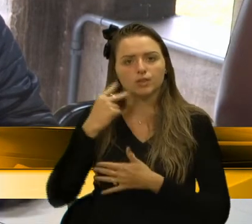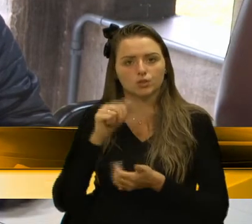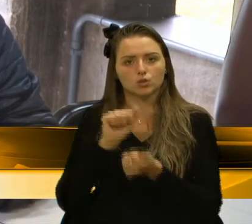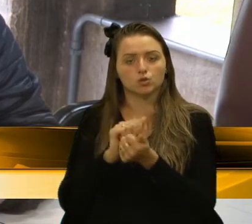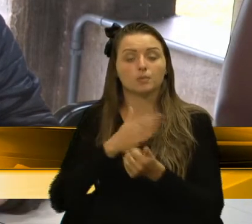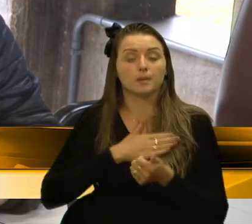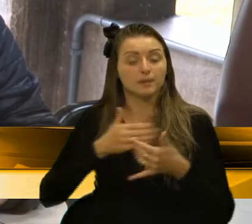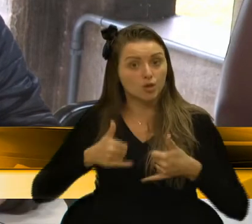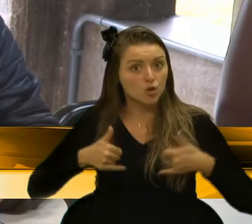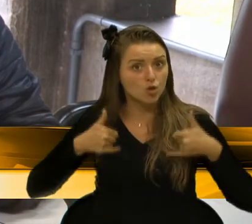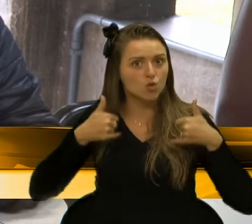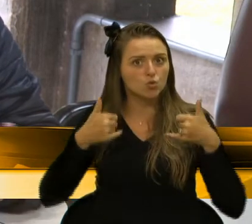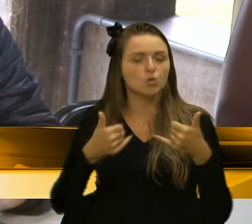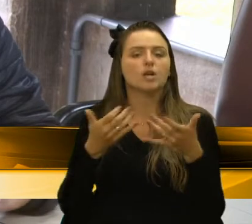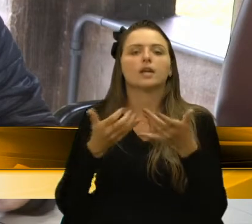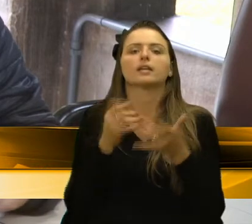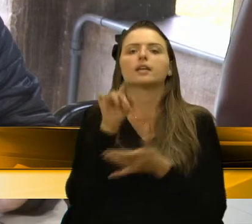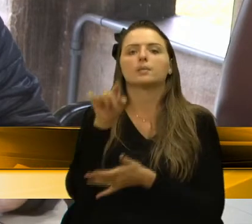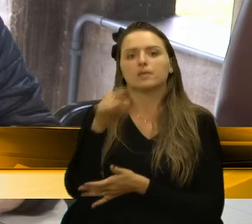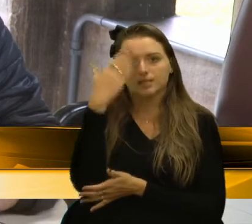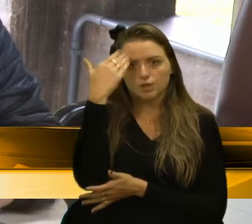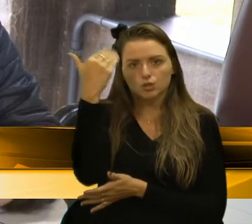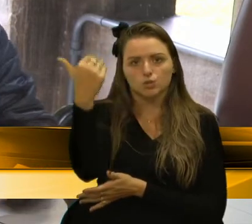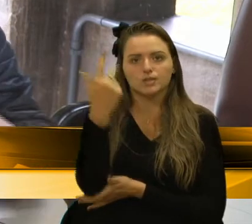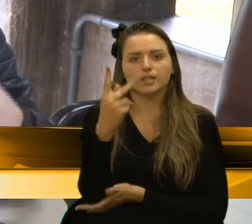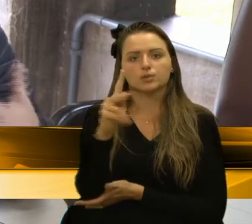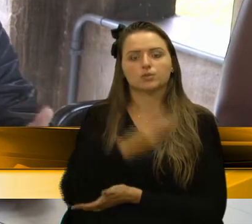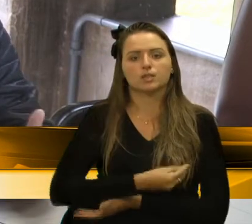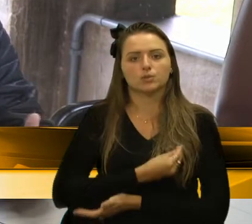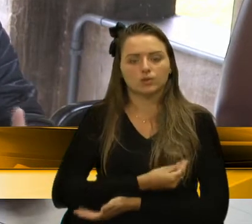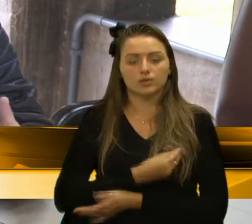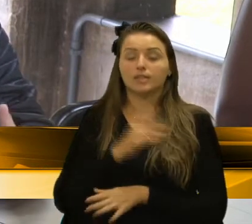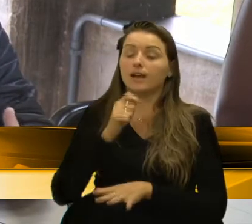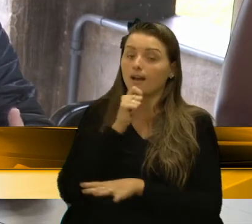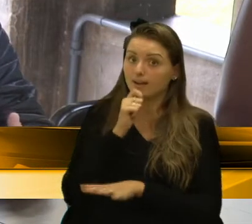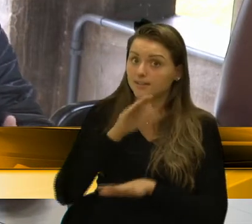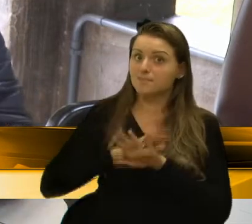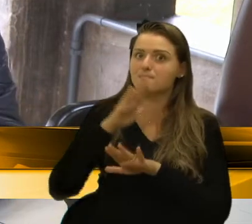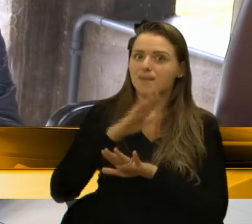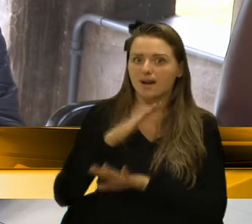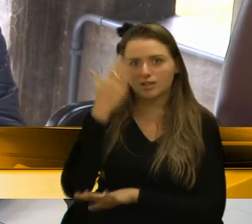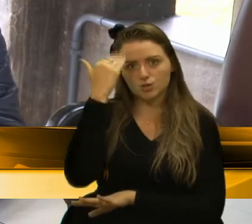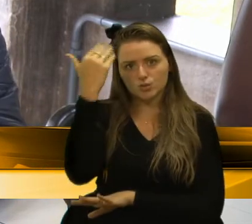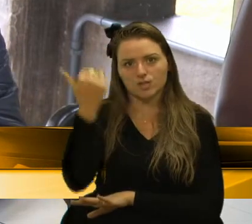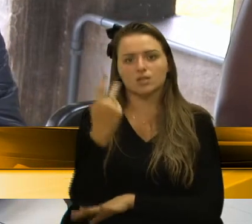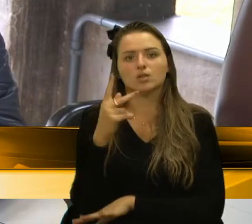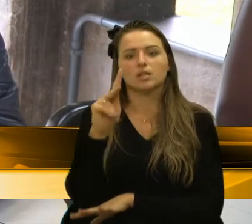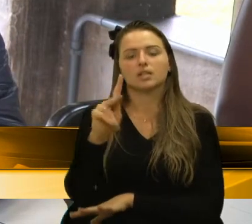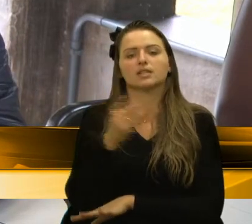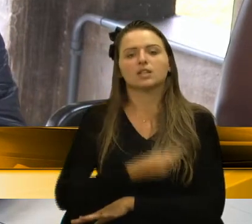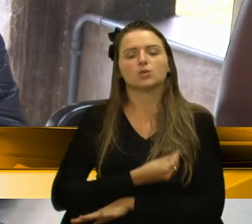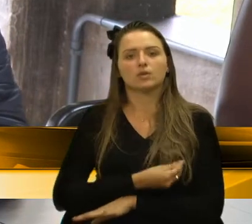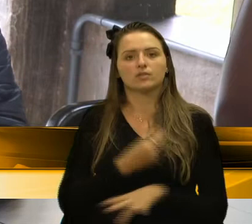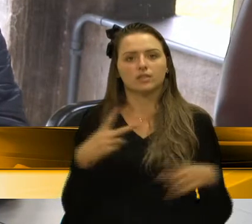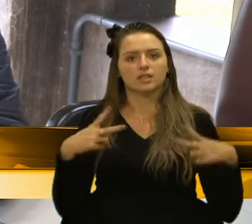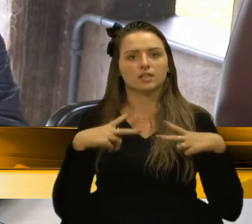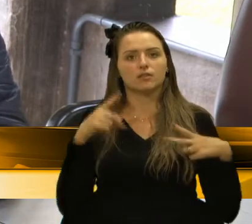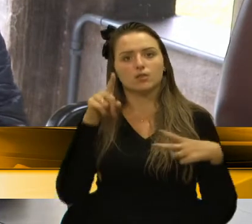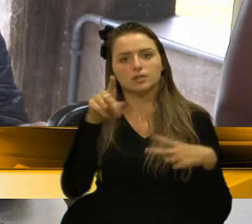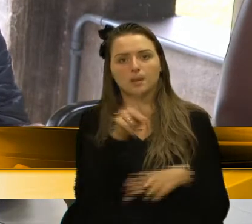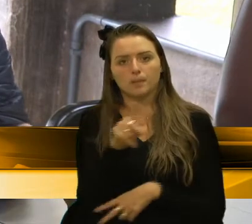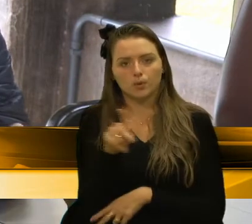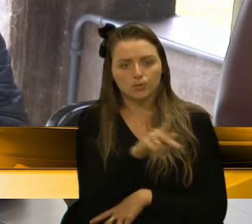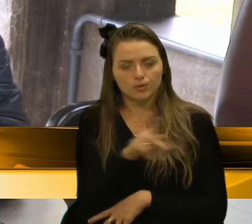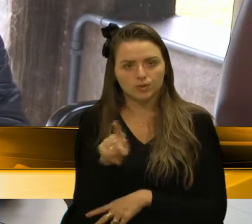grande orgulho. Então, quero lhe desejar sucesso na sua vida, ainda mais sucesso na sua vida privada. O senhor é professor e tenho